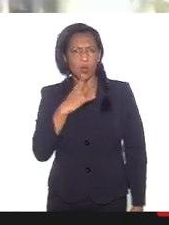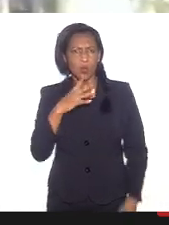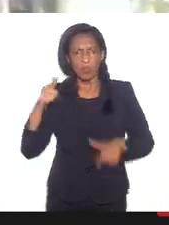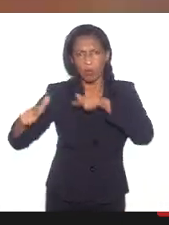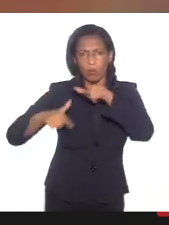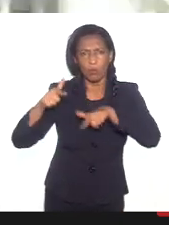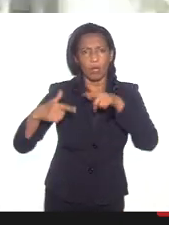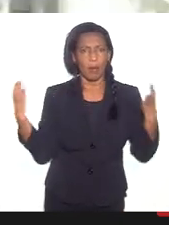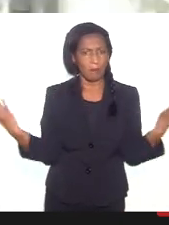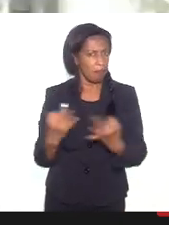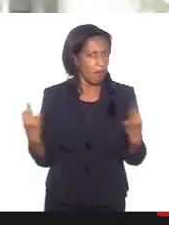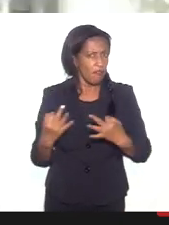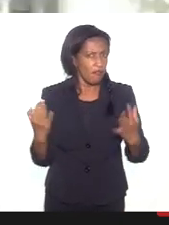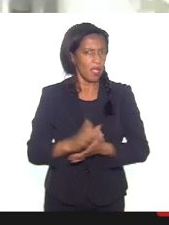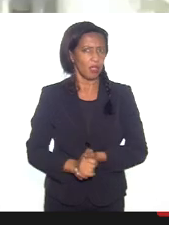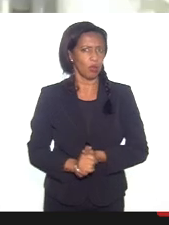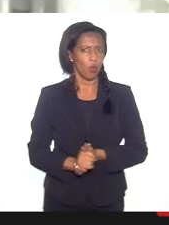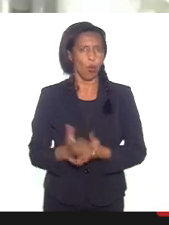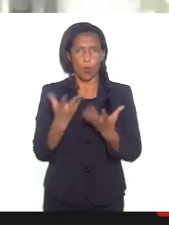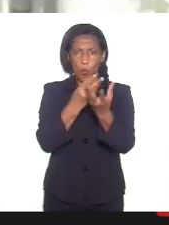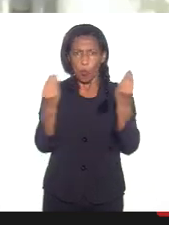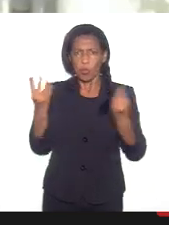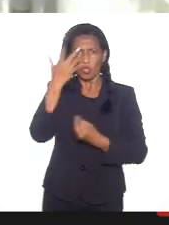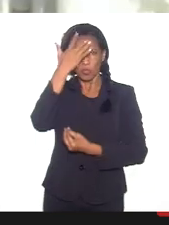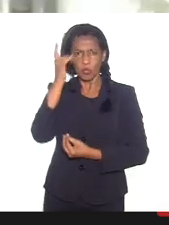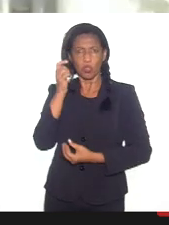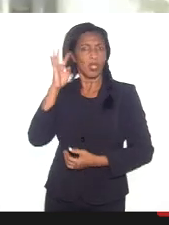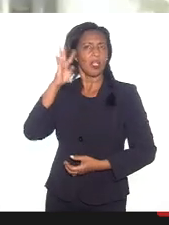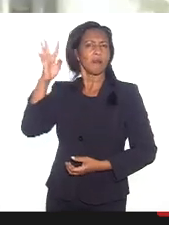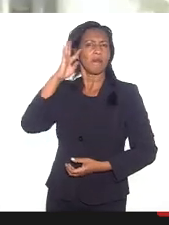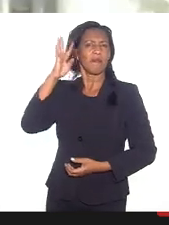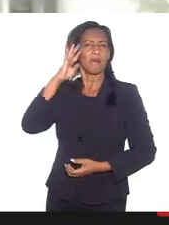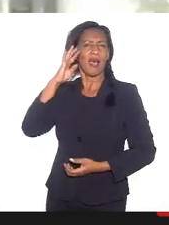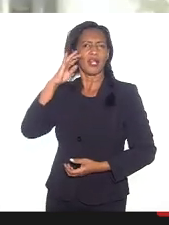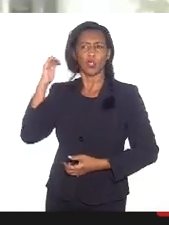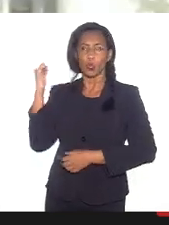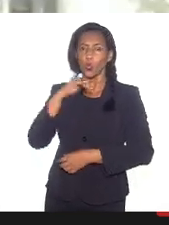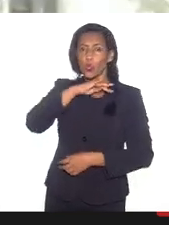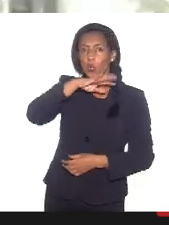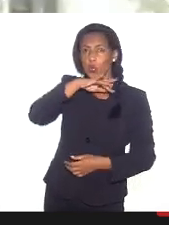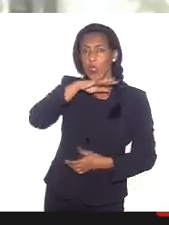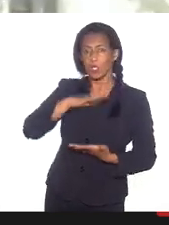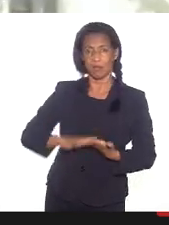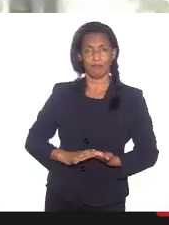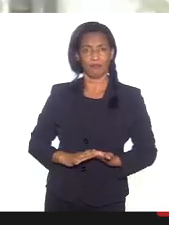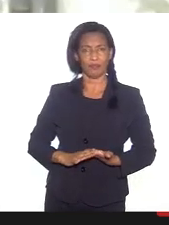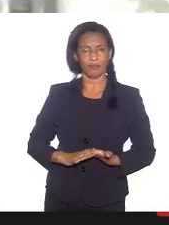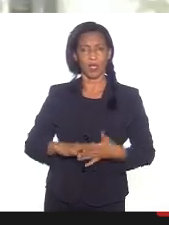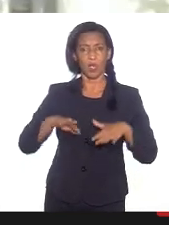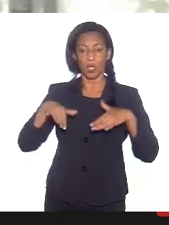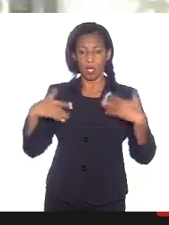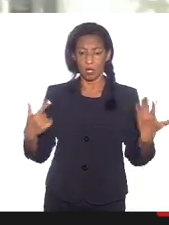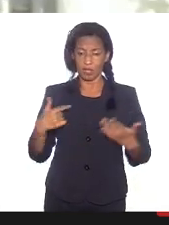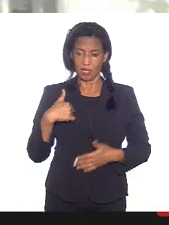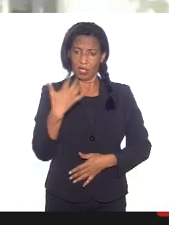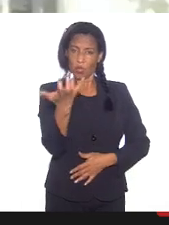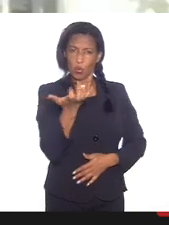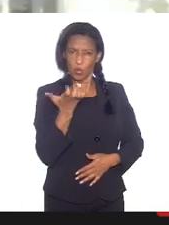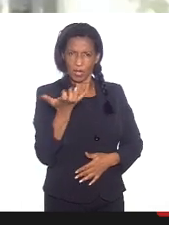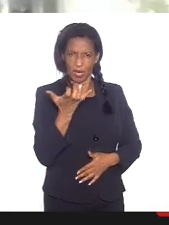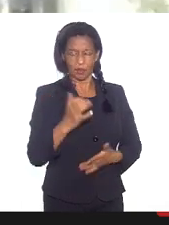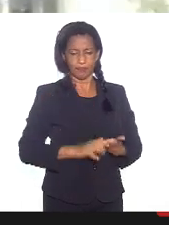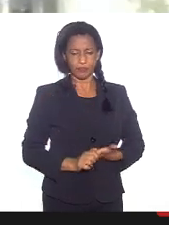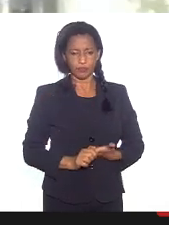negativo que algumas pessoas têm do terreiro. Ela esteve lá várias vezes. Falei, delegada, eu quero que quando o terreiro